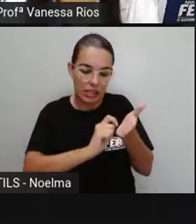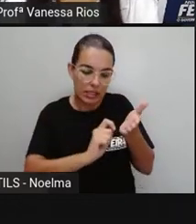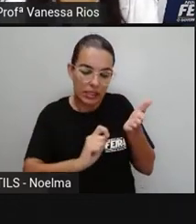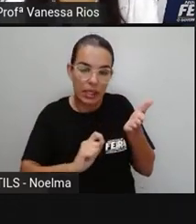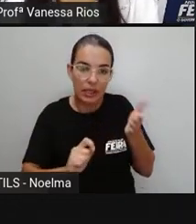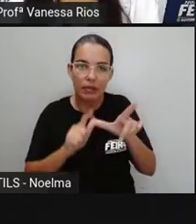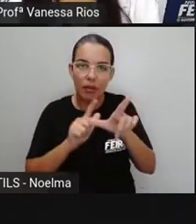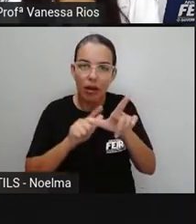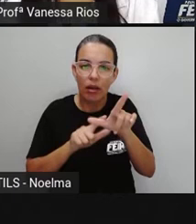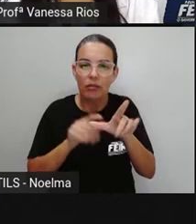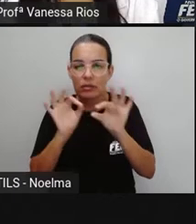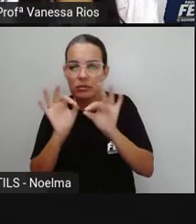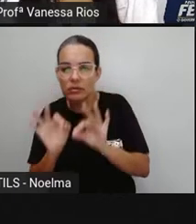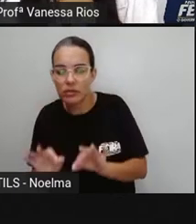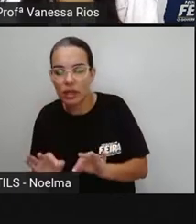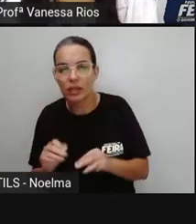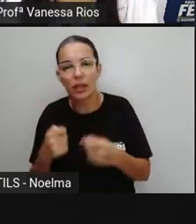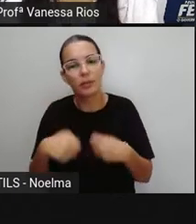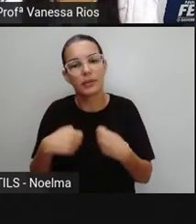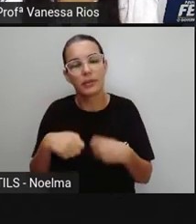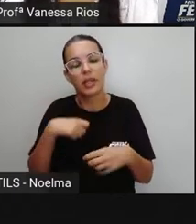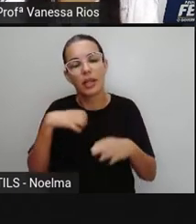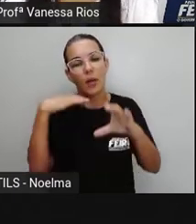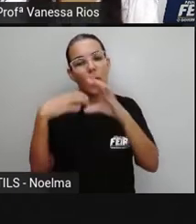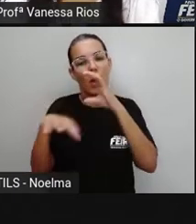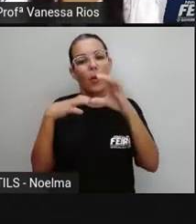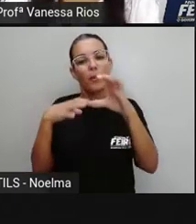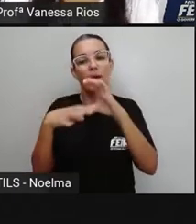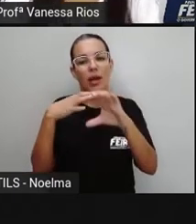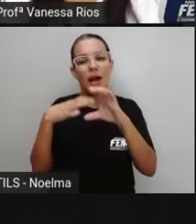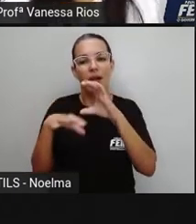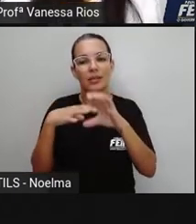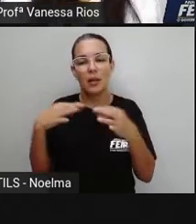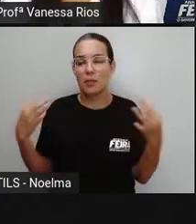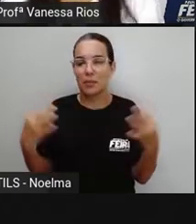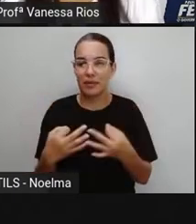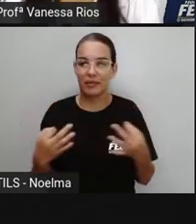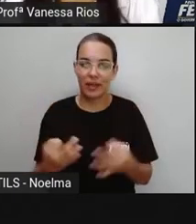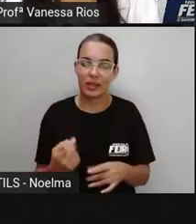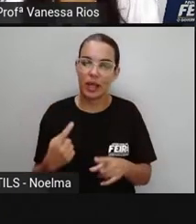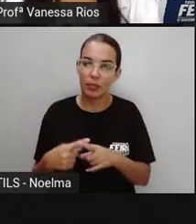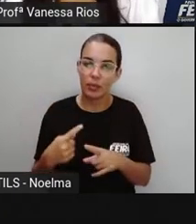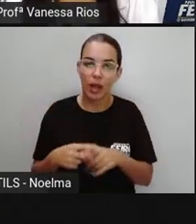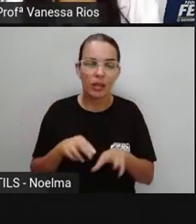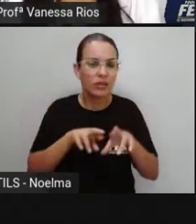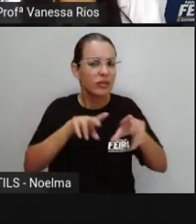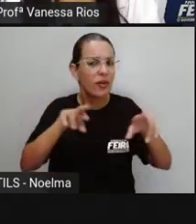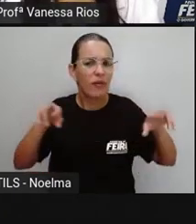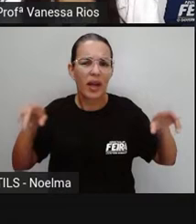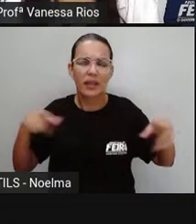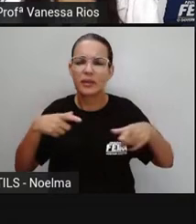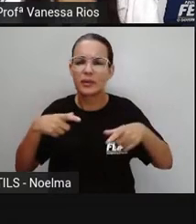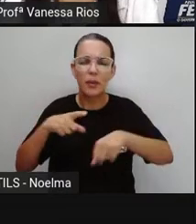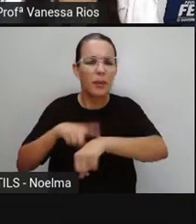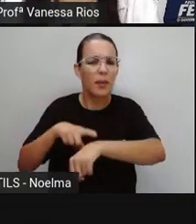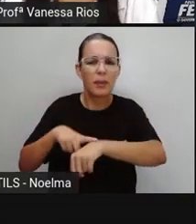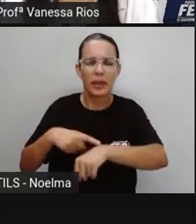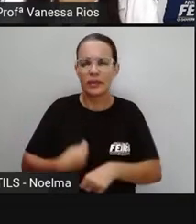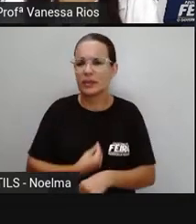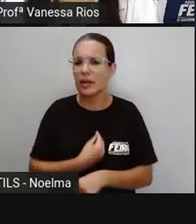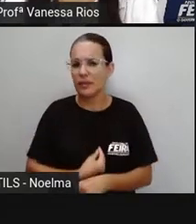de comunicação, que é algo tão necessário para nós no nosso dia a dia, nas diversas situações que a gente precisa